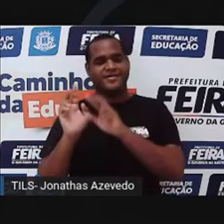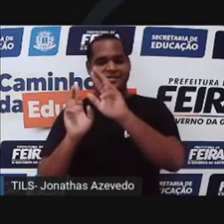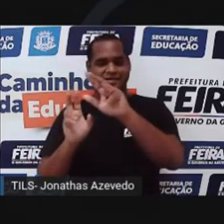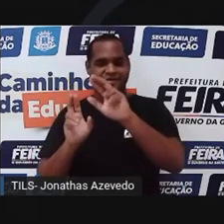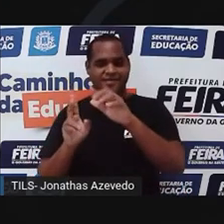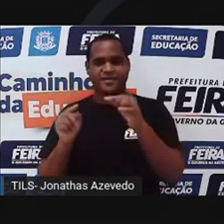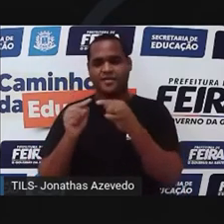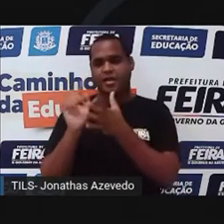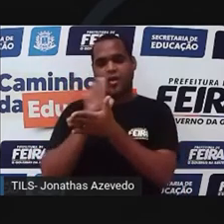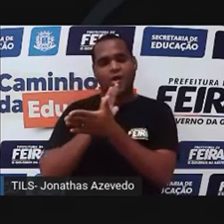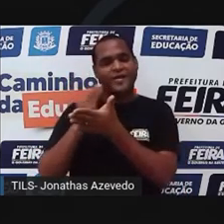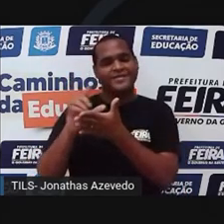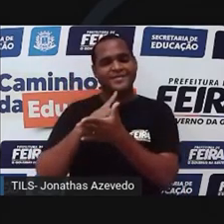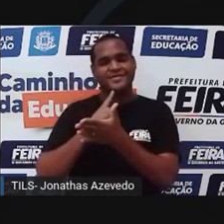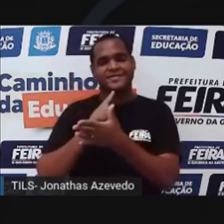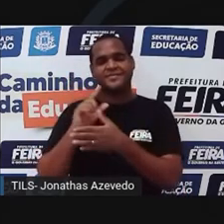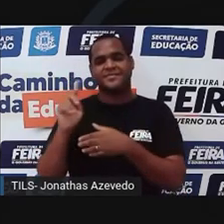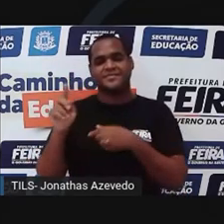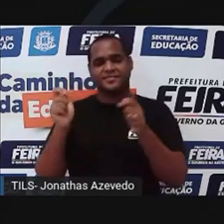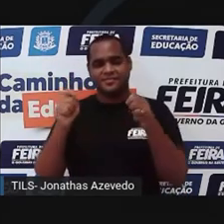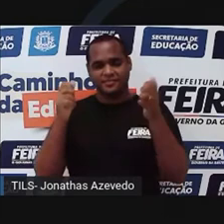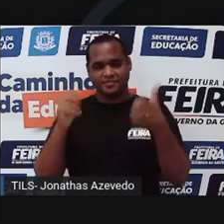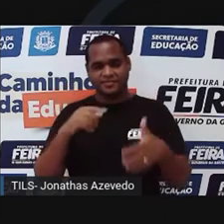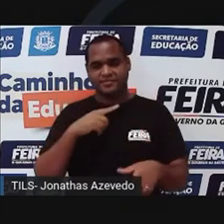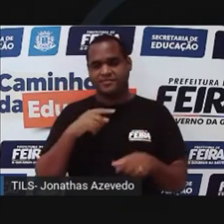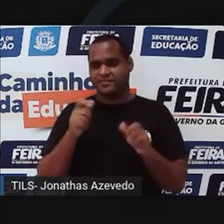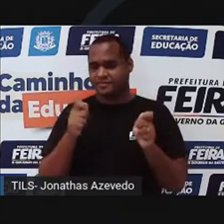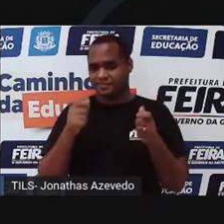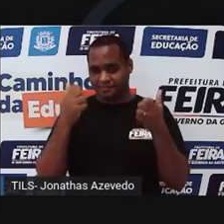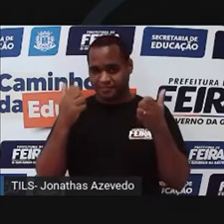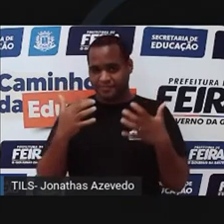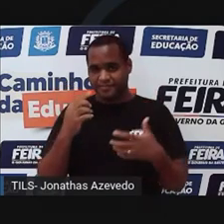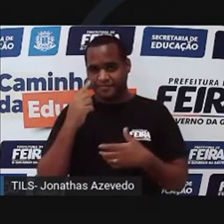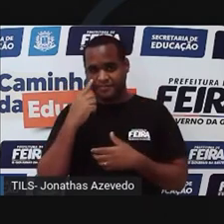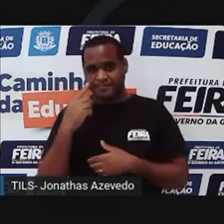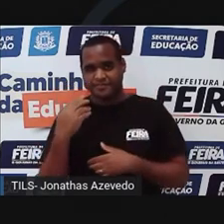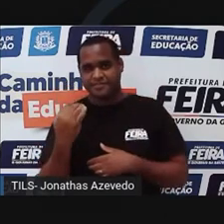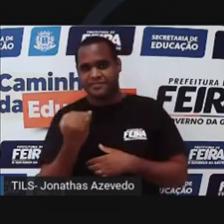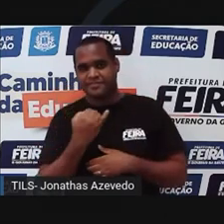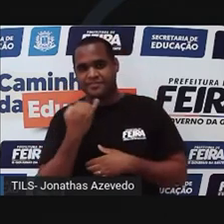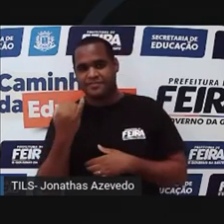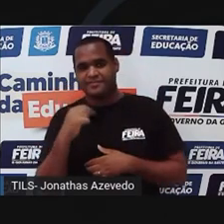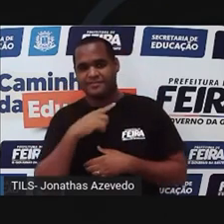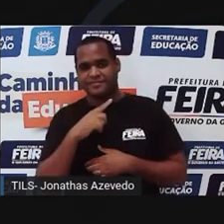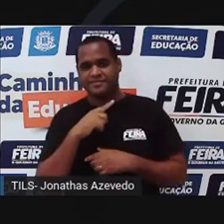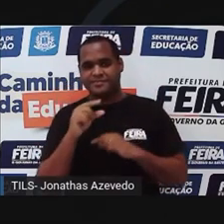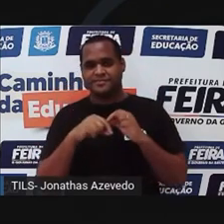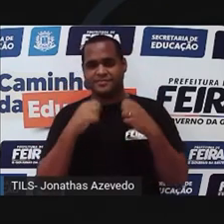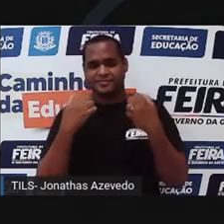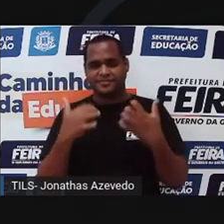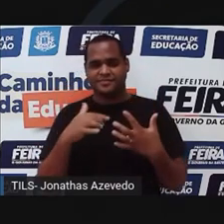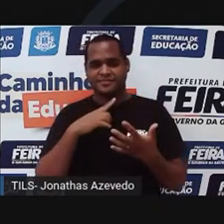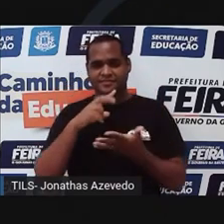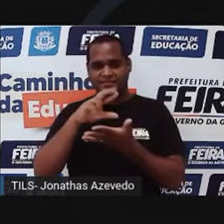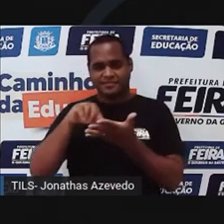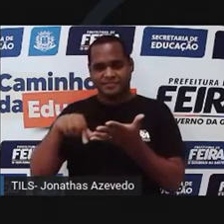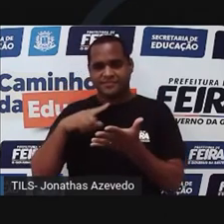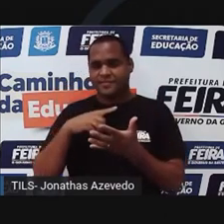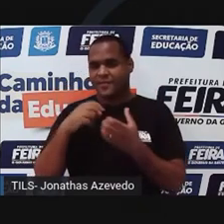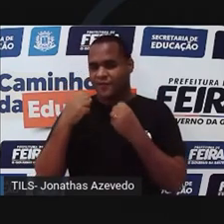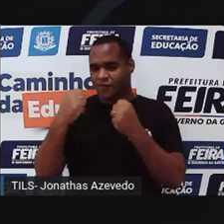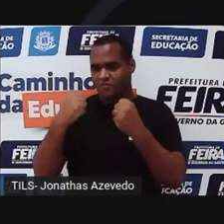das formas de medirmos a massa. E vou aproveitar que estou fazendo força e vou levantar alguns quilinhos para ficar mais forte.